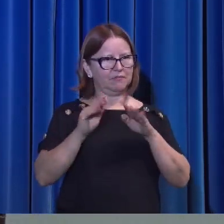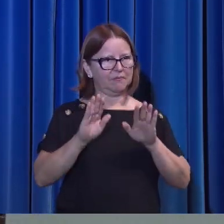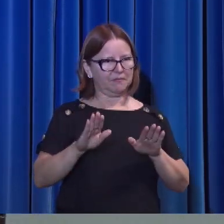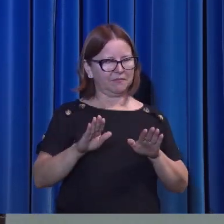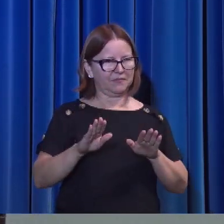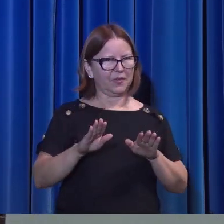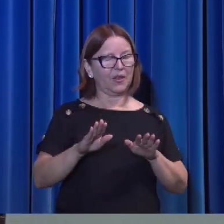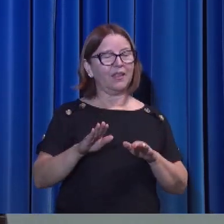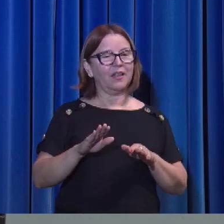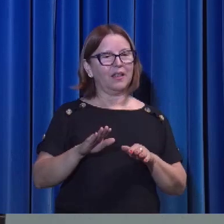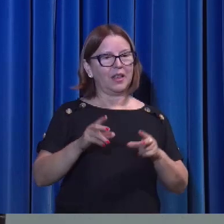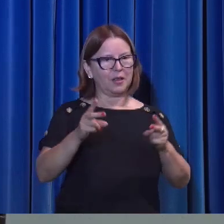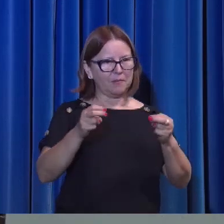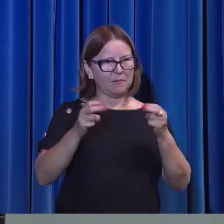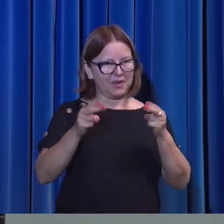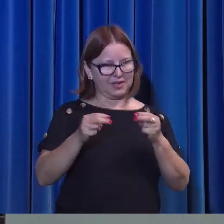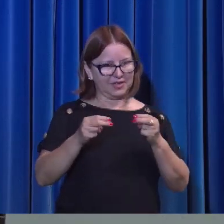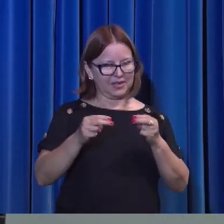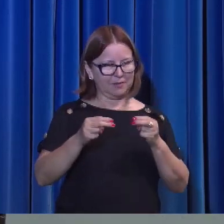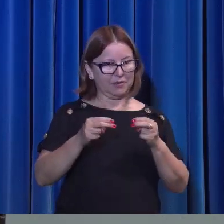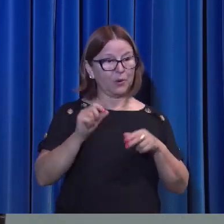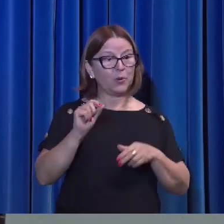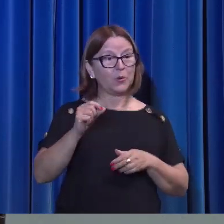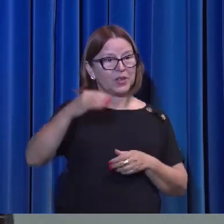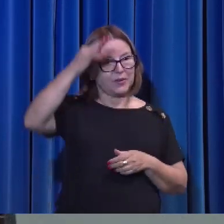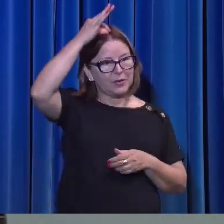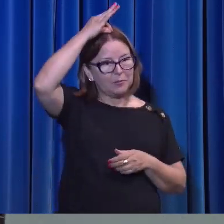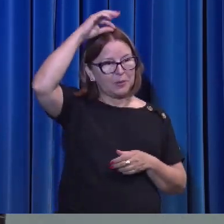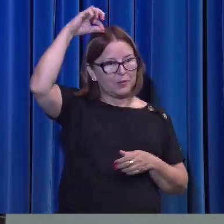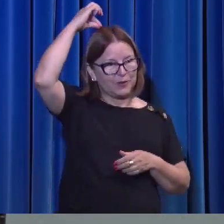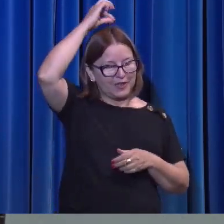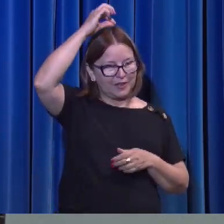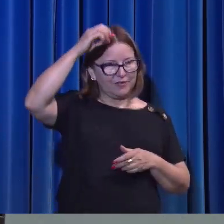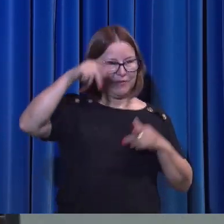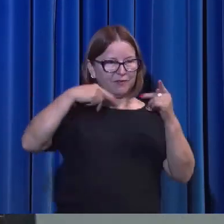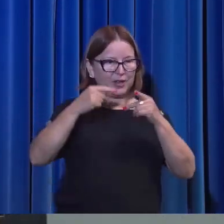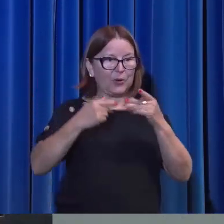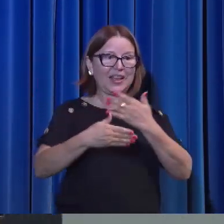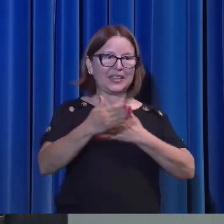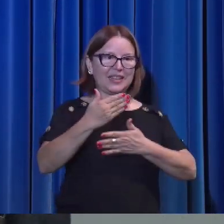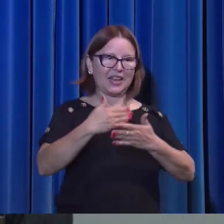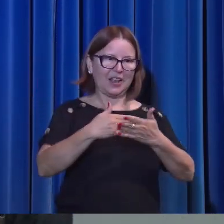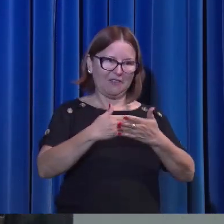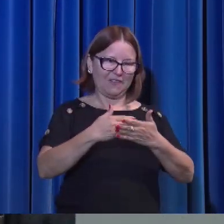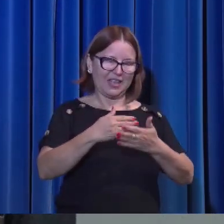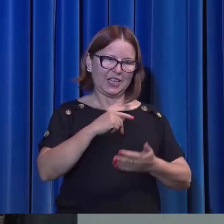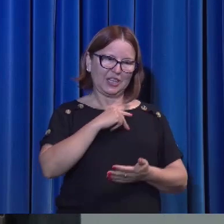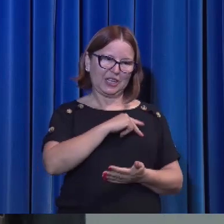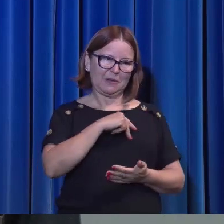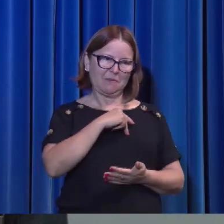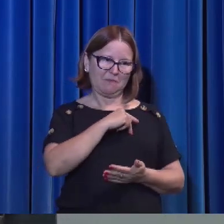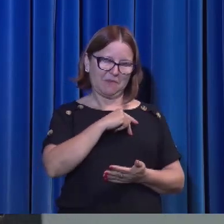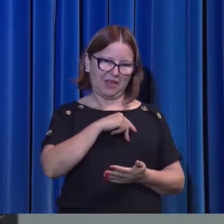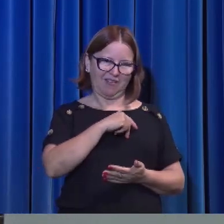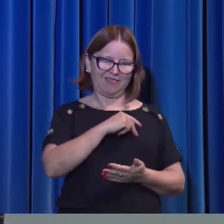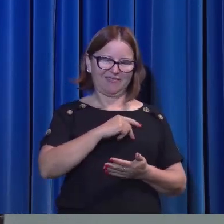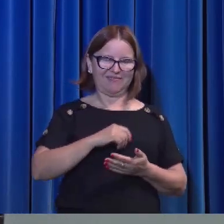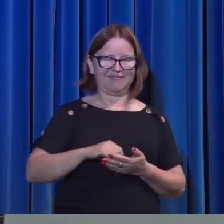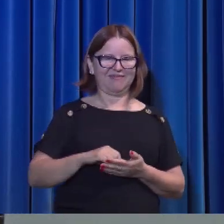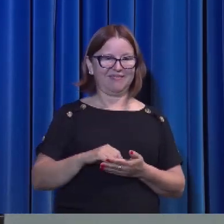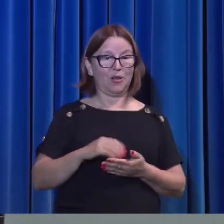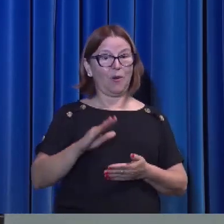disse através de Paulo. Olha o que João disse, não, não, olha o que o Espírito Santo disse através de João.